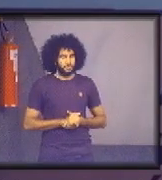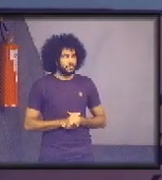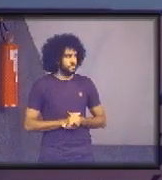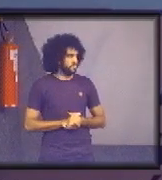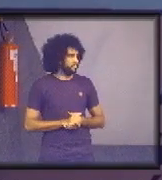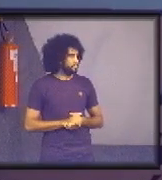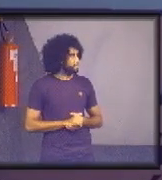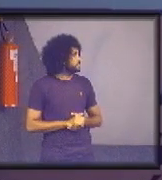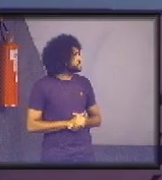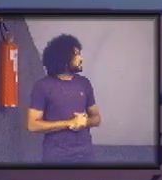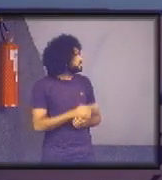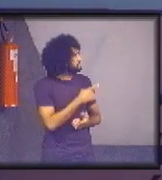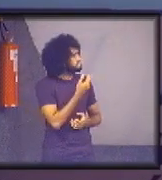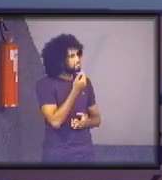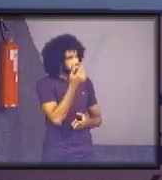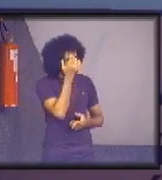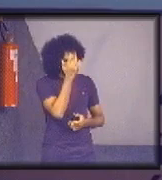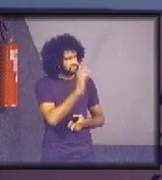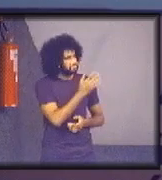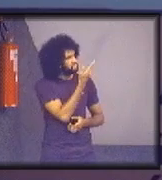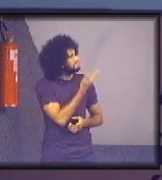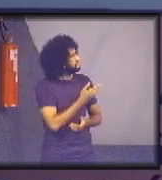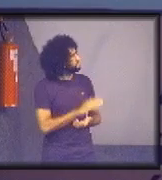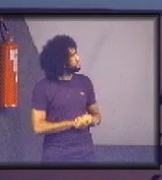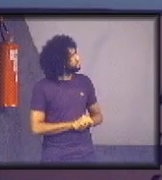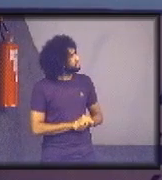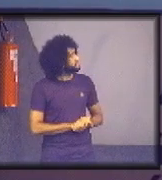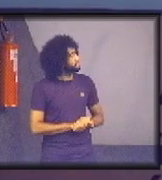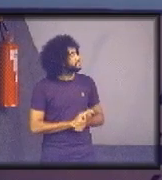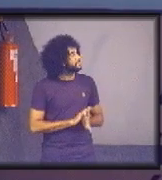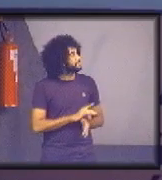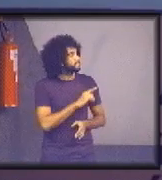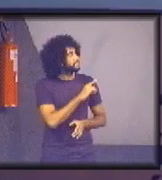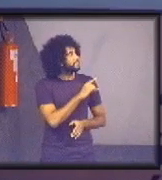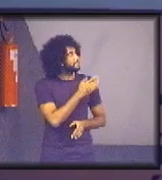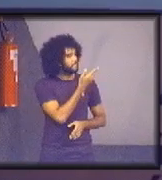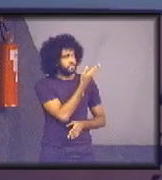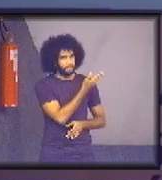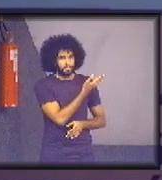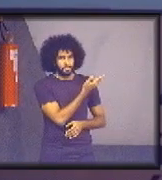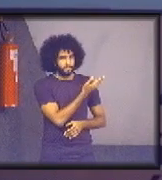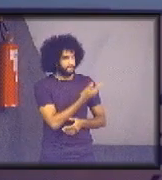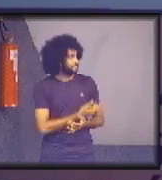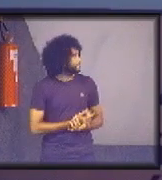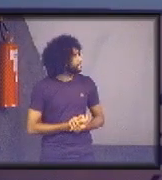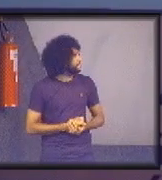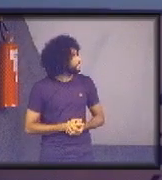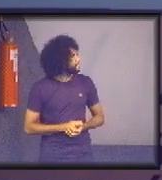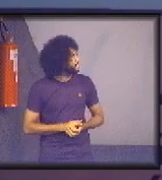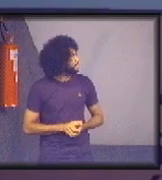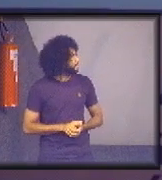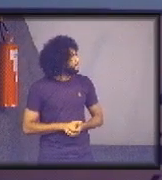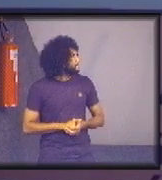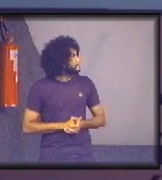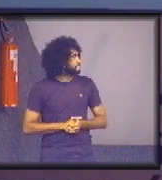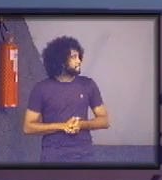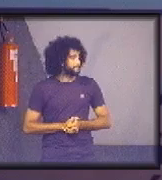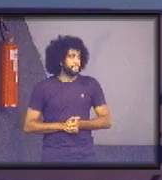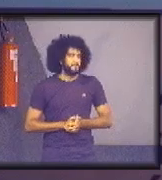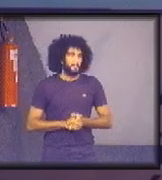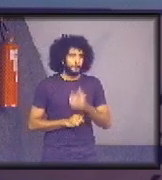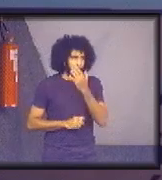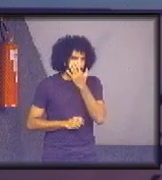Eu não entendi. Sim, essa discussão deve ser melhor trabalhada. O PLS de alguns tribunais possui vigência até 2019. Qual